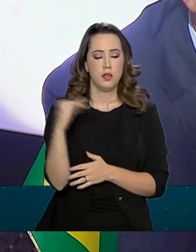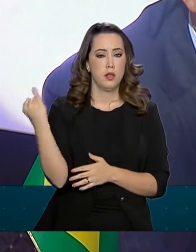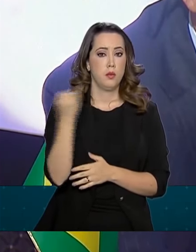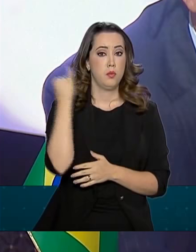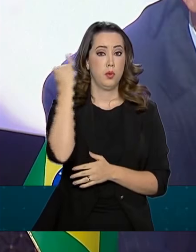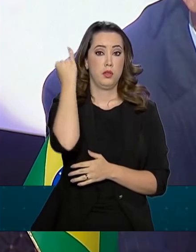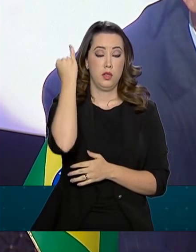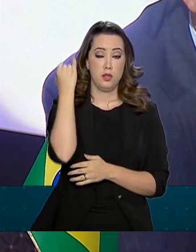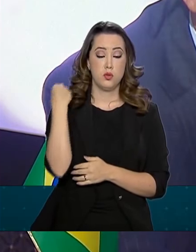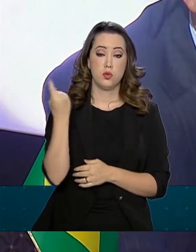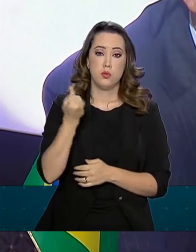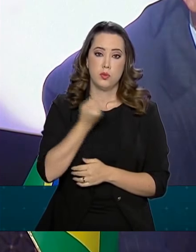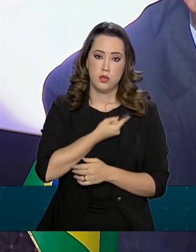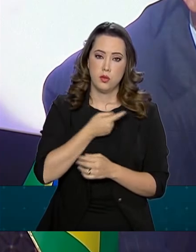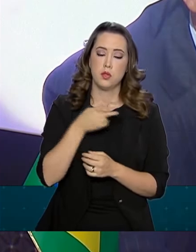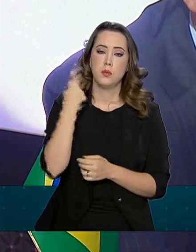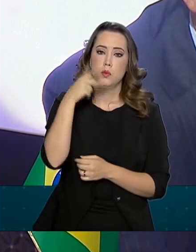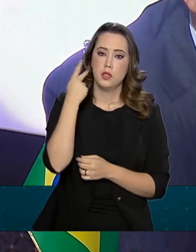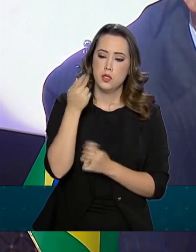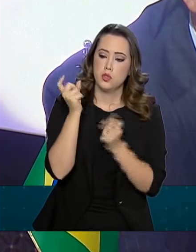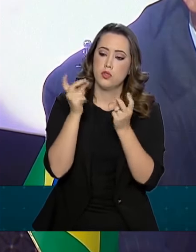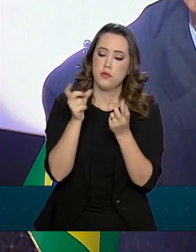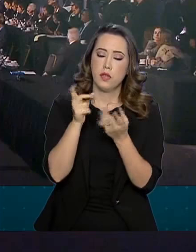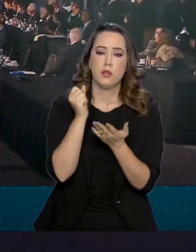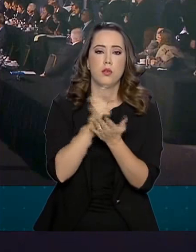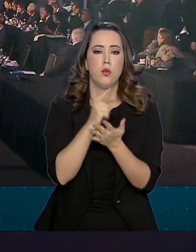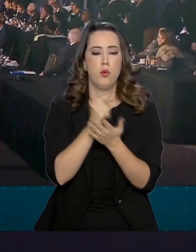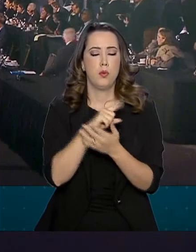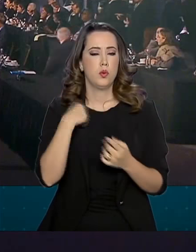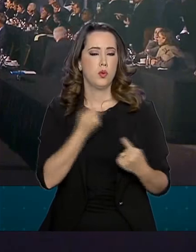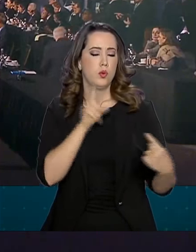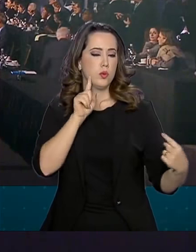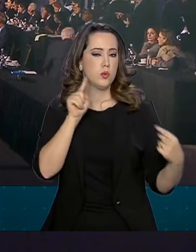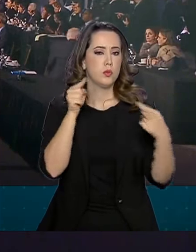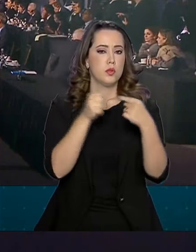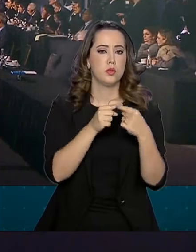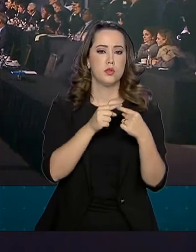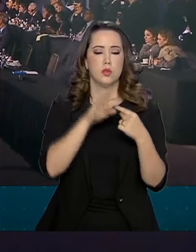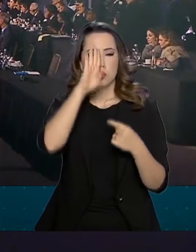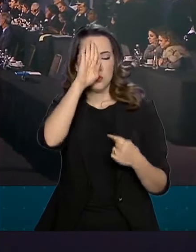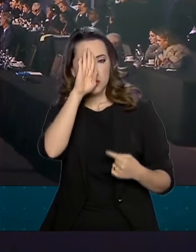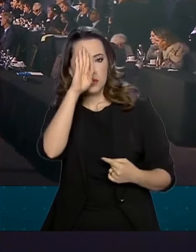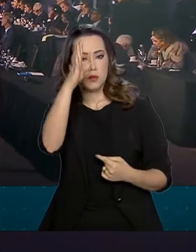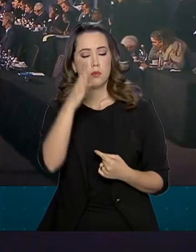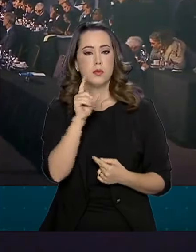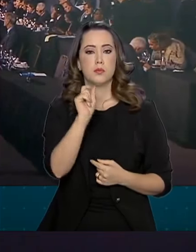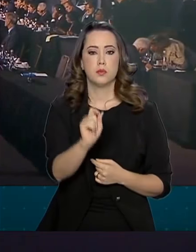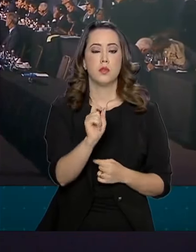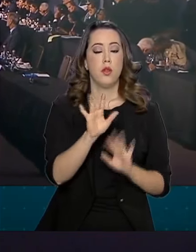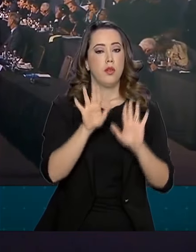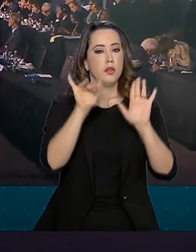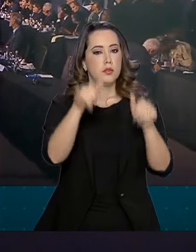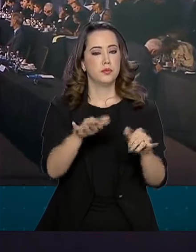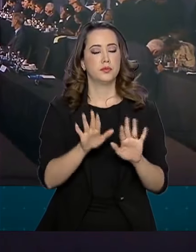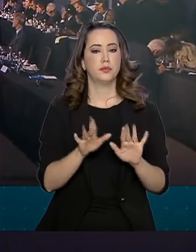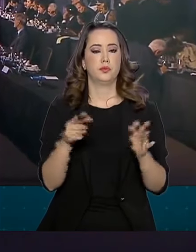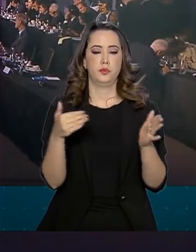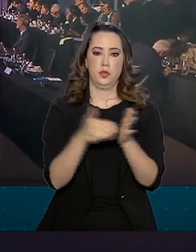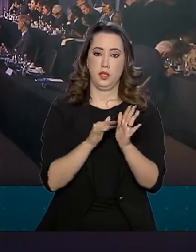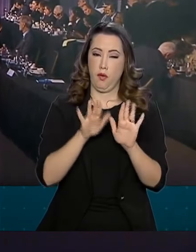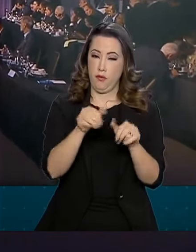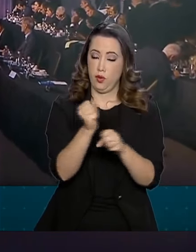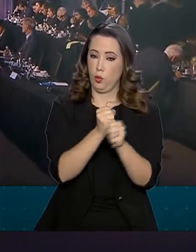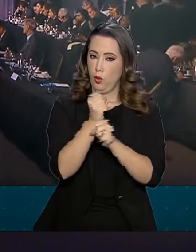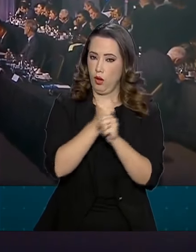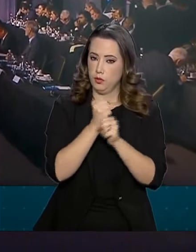a modernização de nossa política comercial. E o nosso objetivo e prioridade é concluir esse exercício até o final do ano.